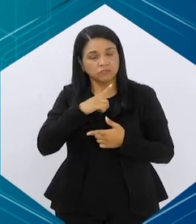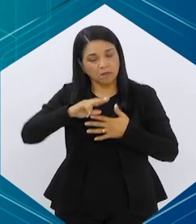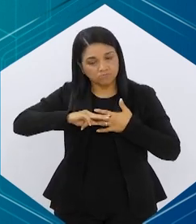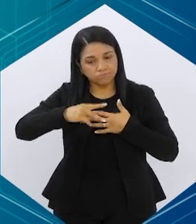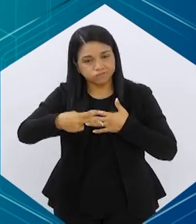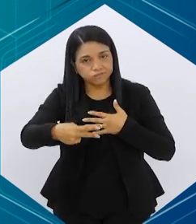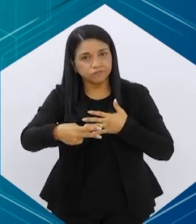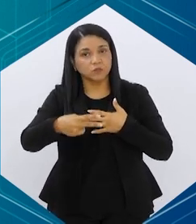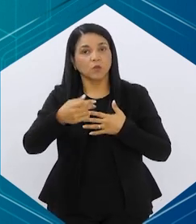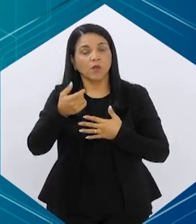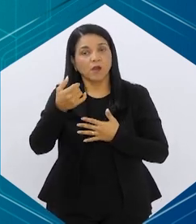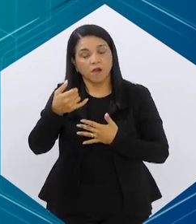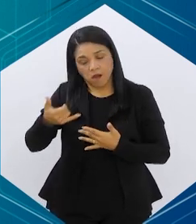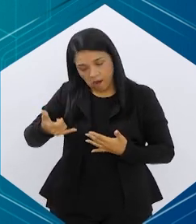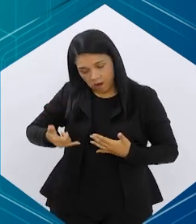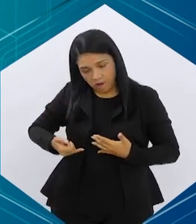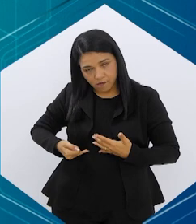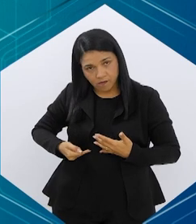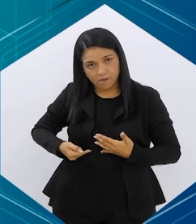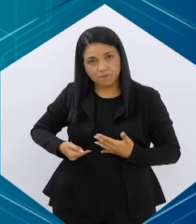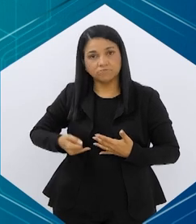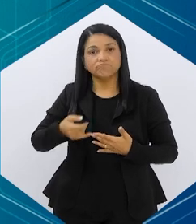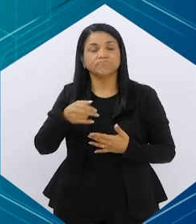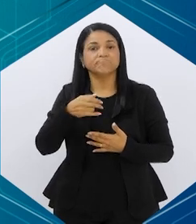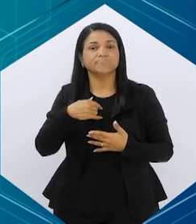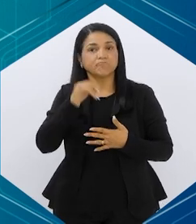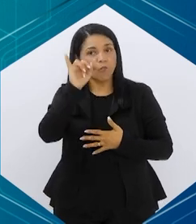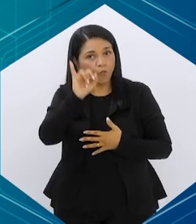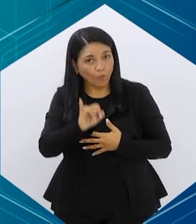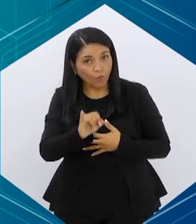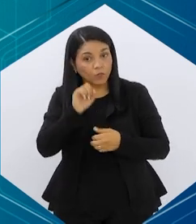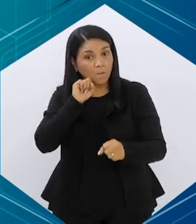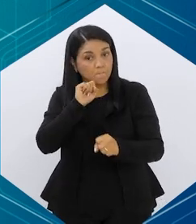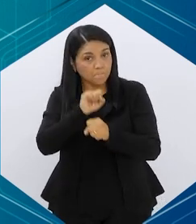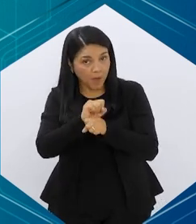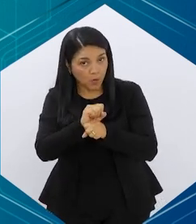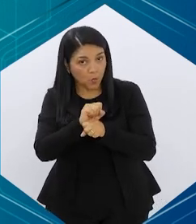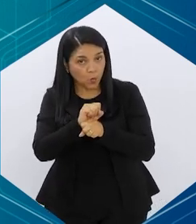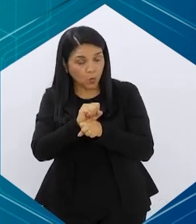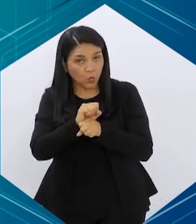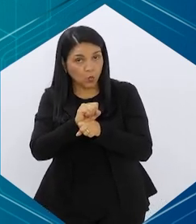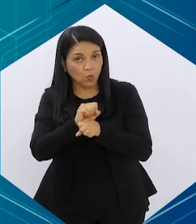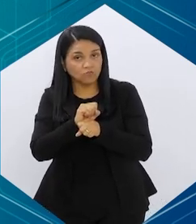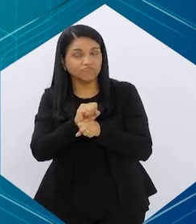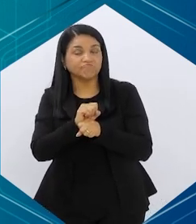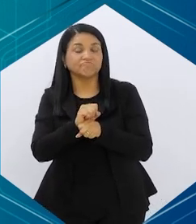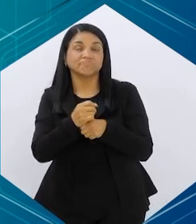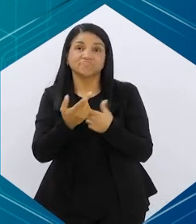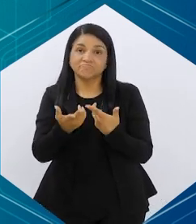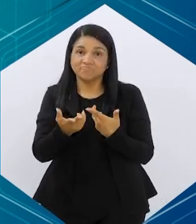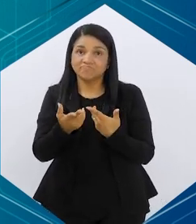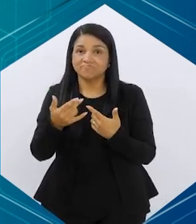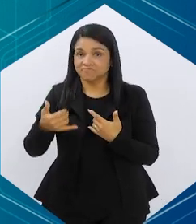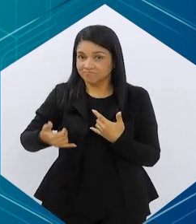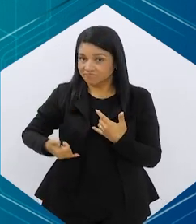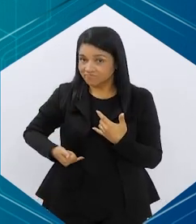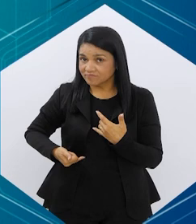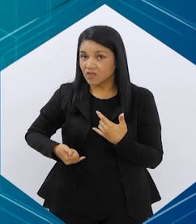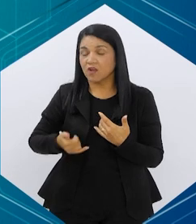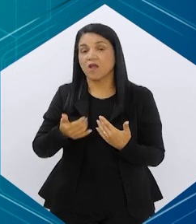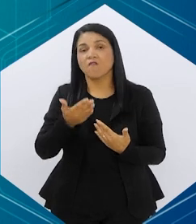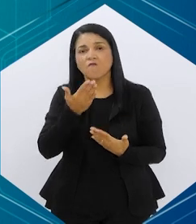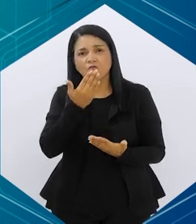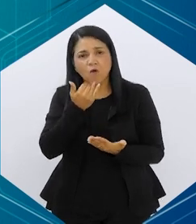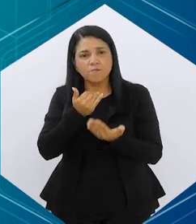efeito enquanto você toma. Na hora que você para de usar, progressivamente vai voltando à sua fome. aí, eu acho